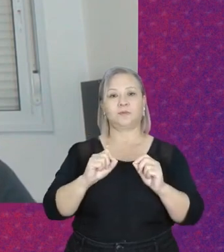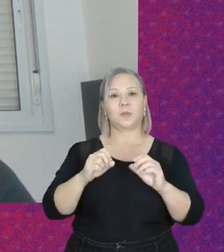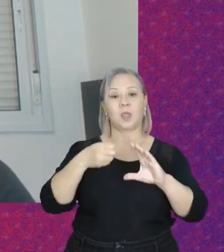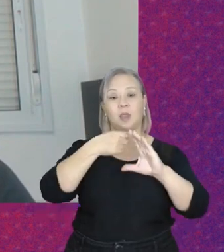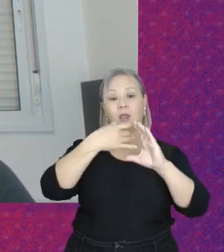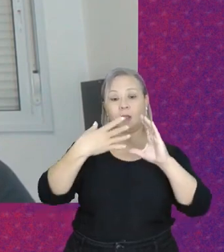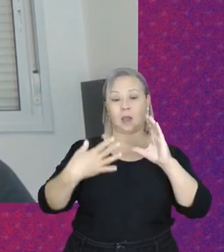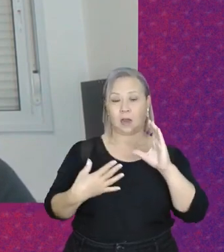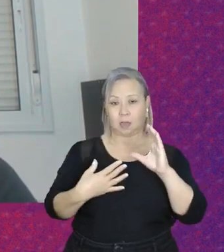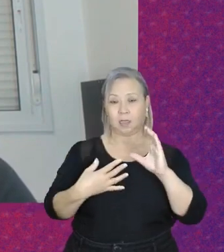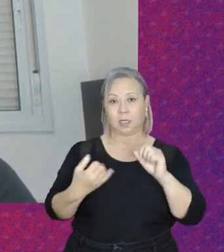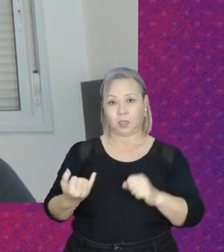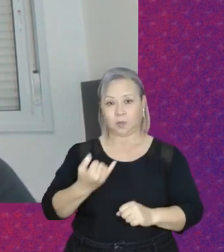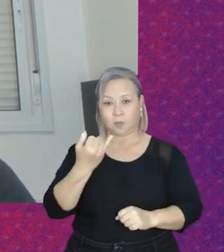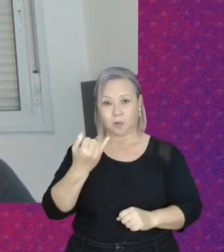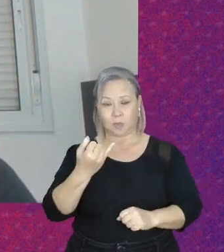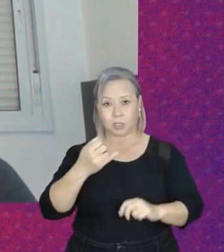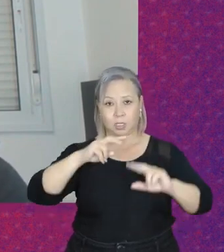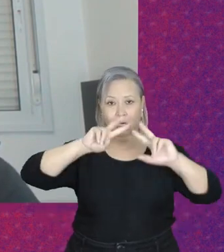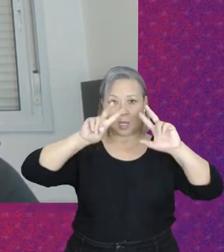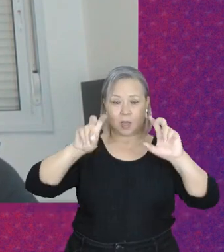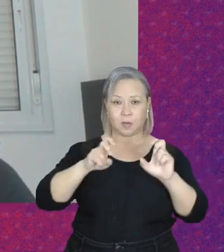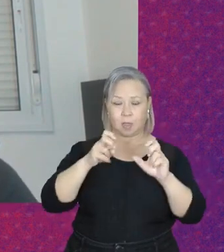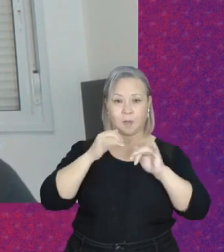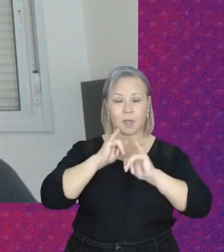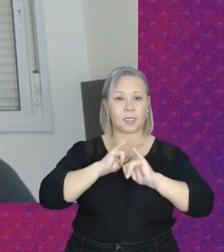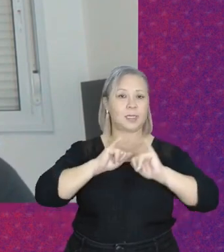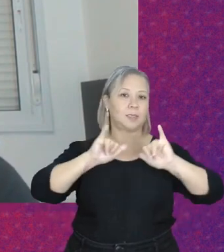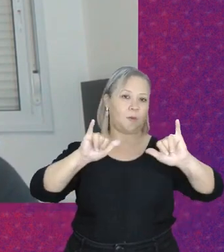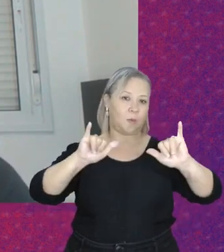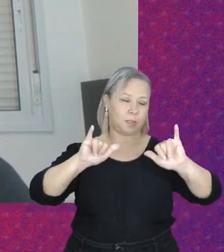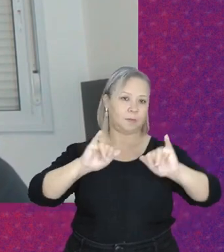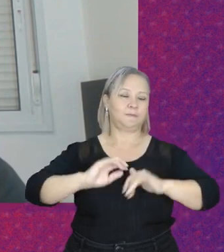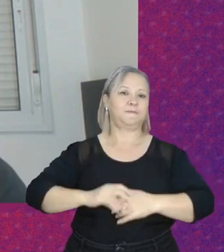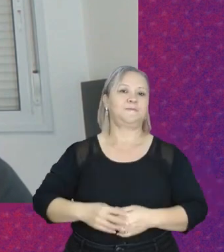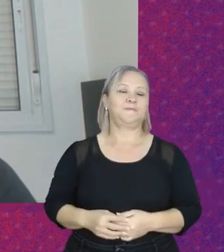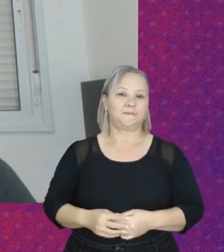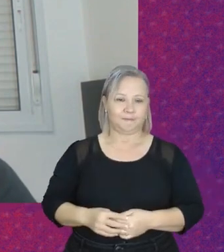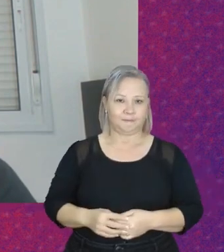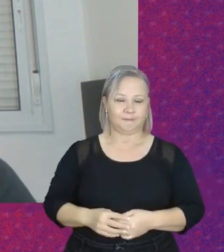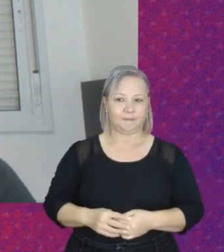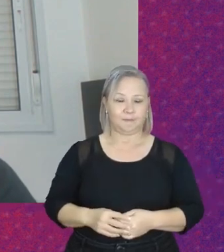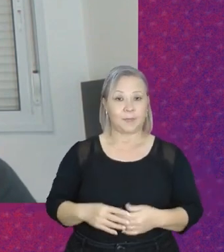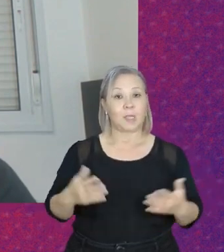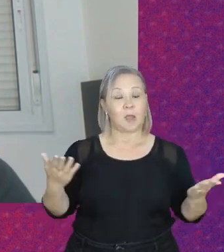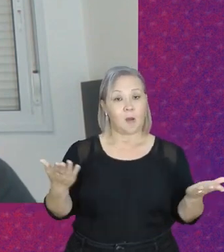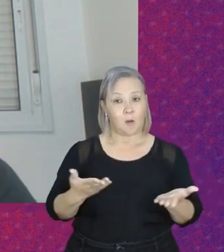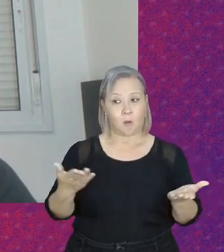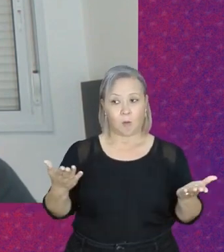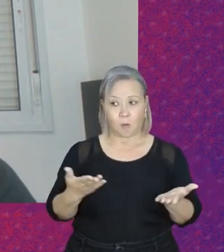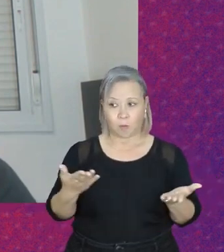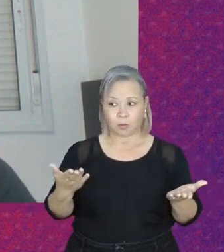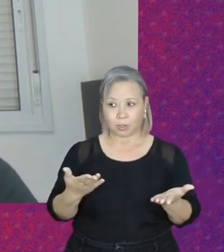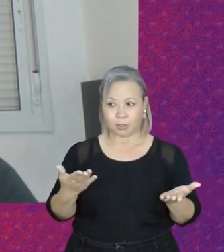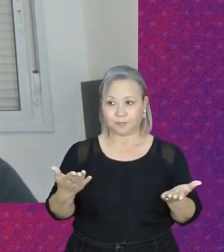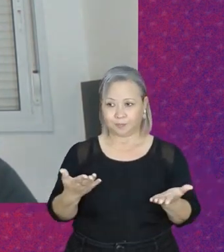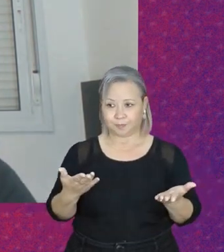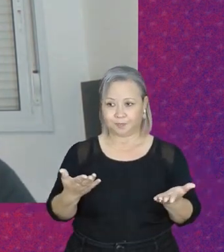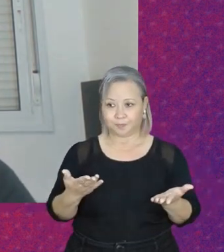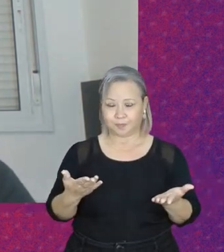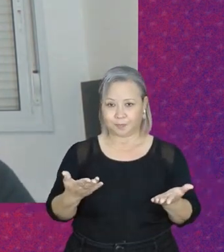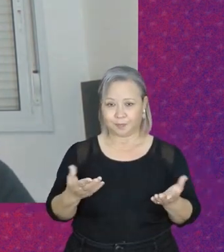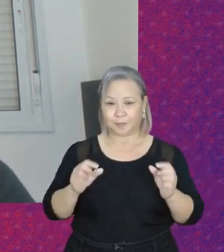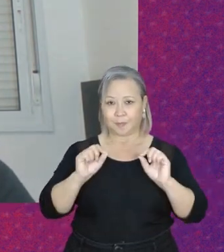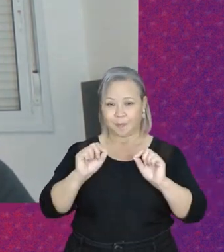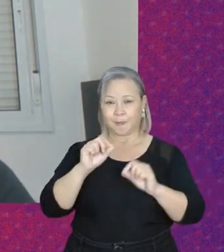é o tema das informações. Nós, hoje, temos